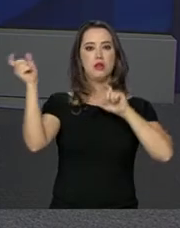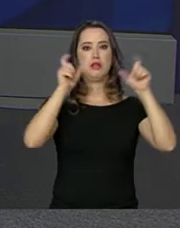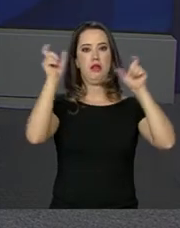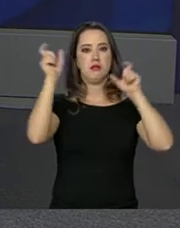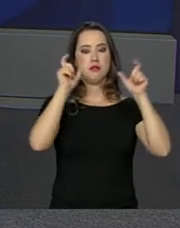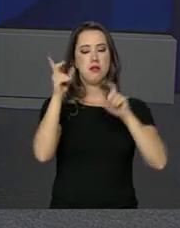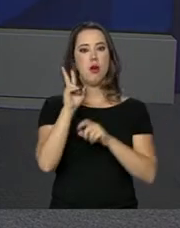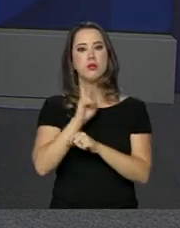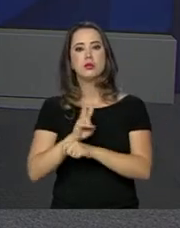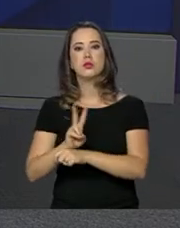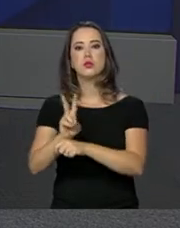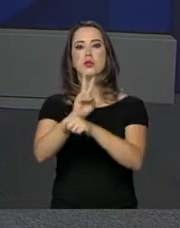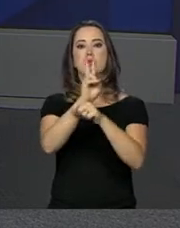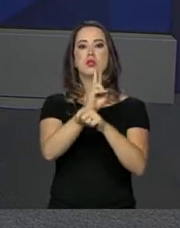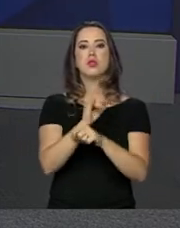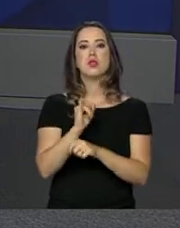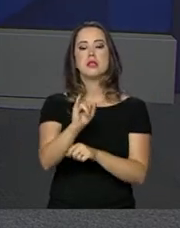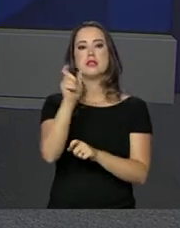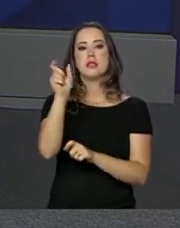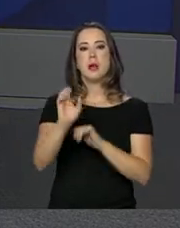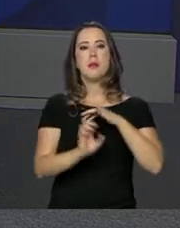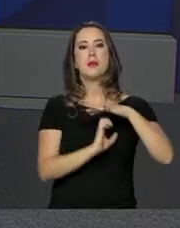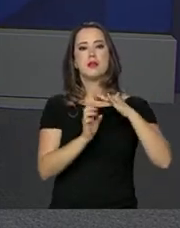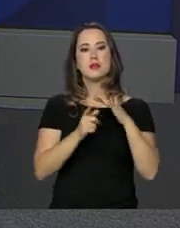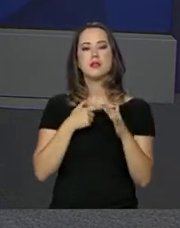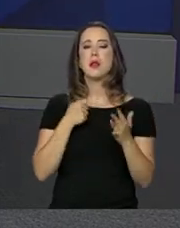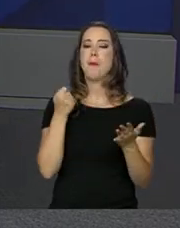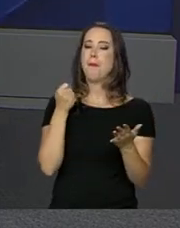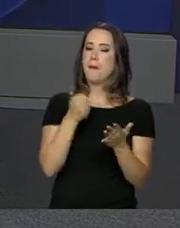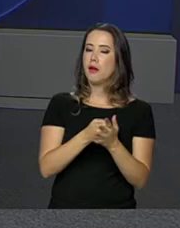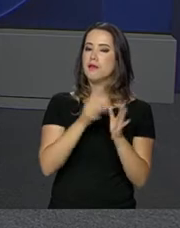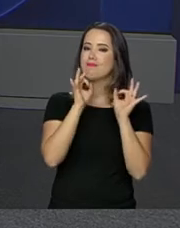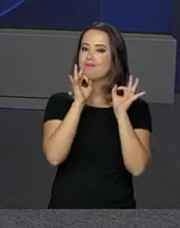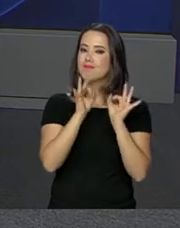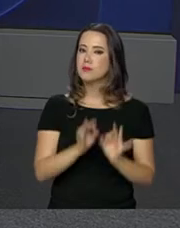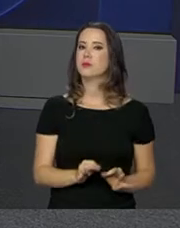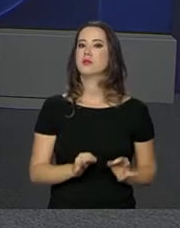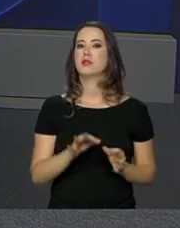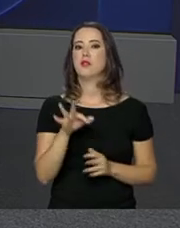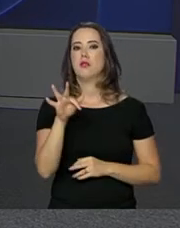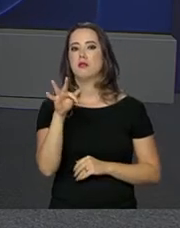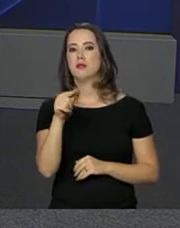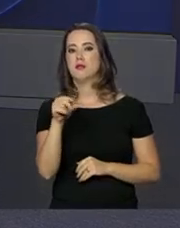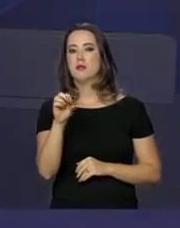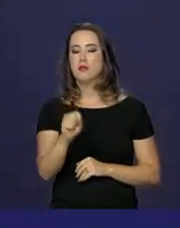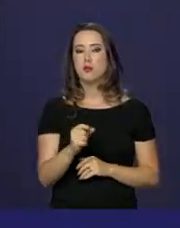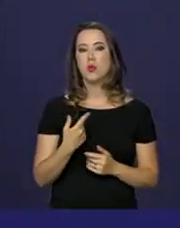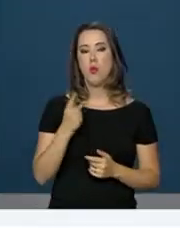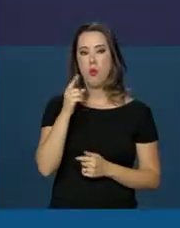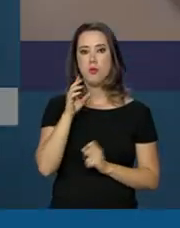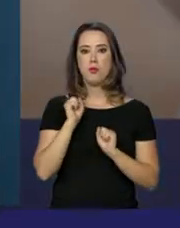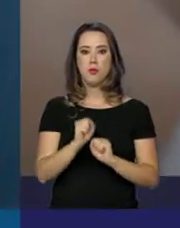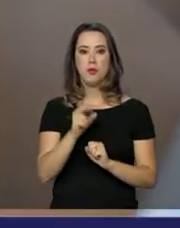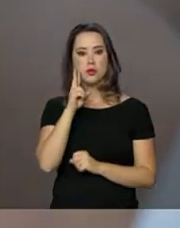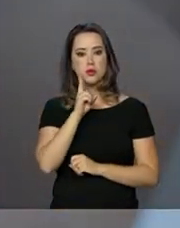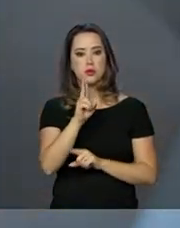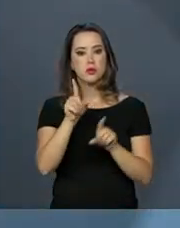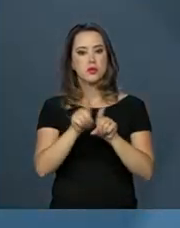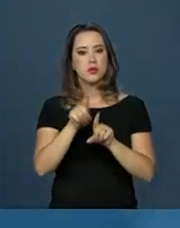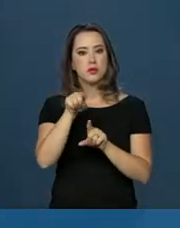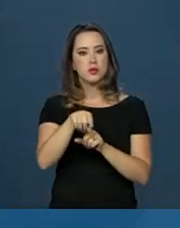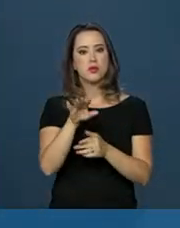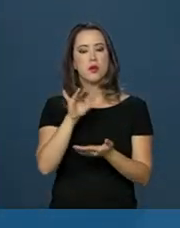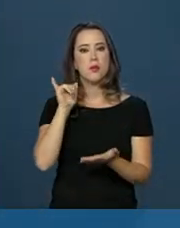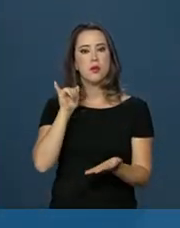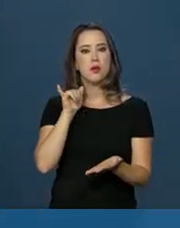atento e monitore se o empregador está realmente fazendo os depósitos do FGTS. Uma das maneiras de fazer isso é